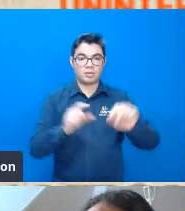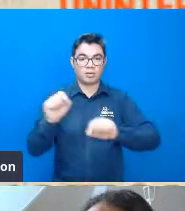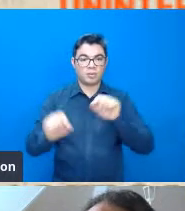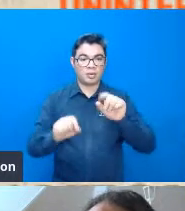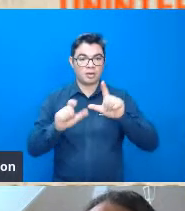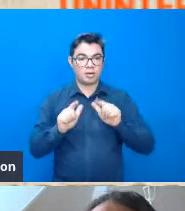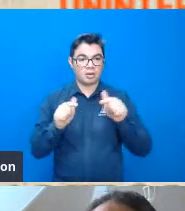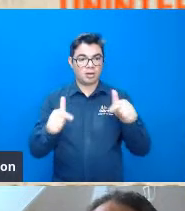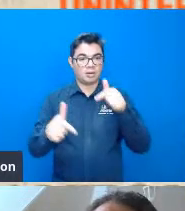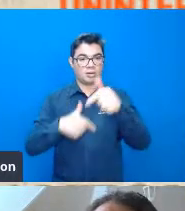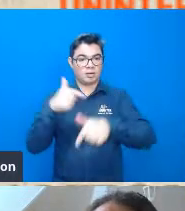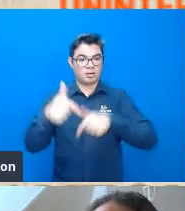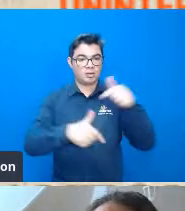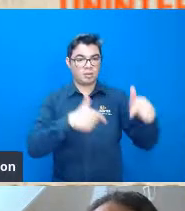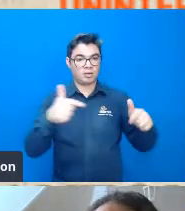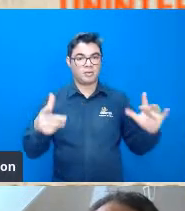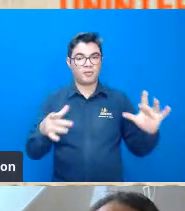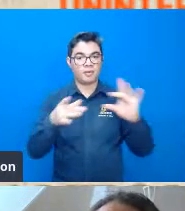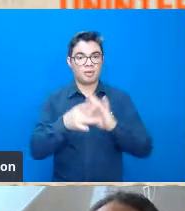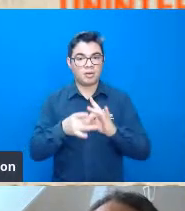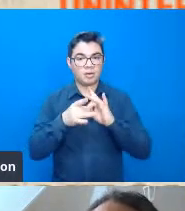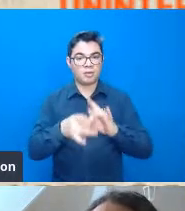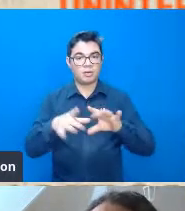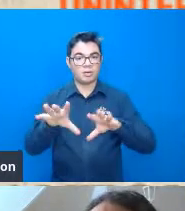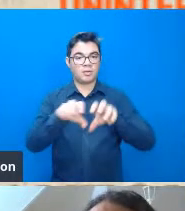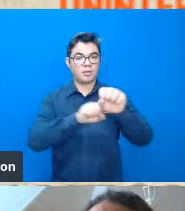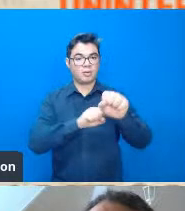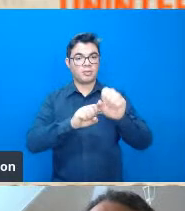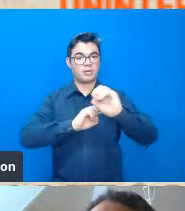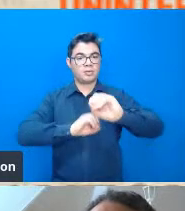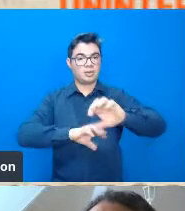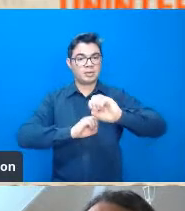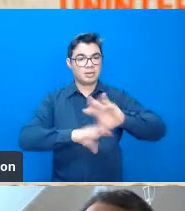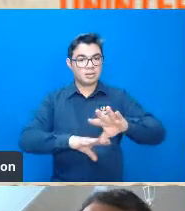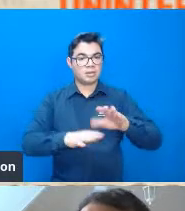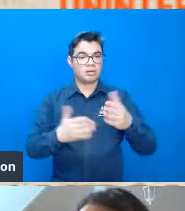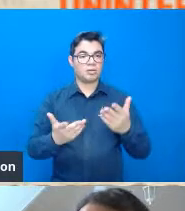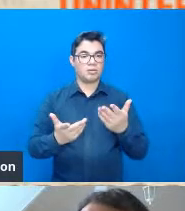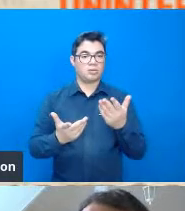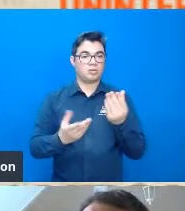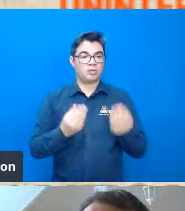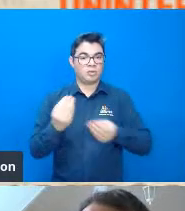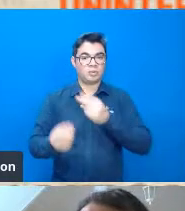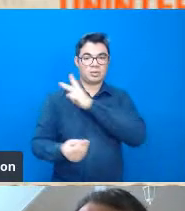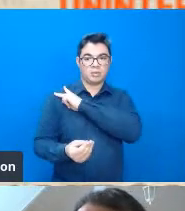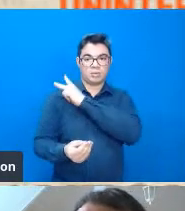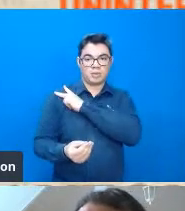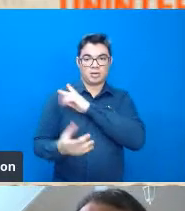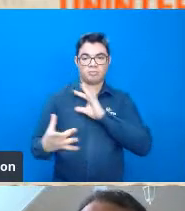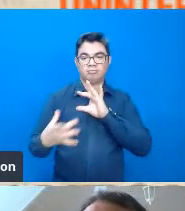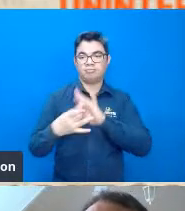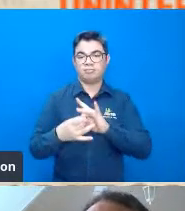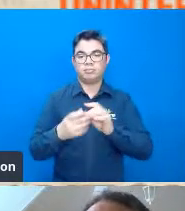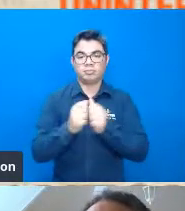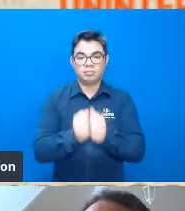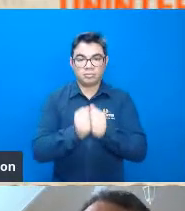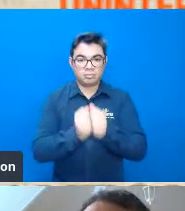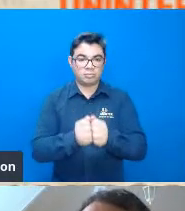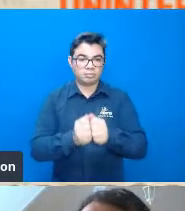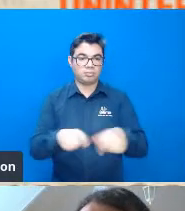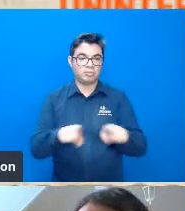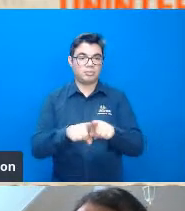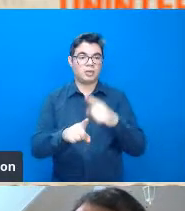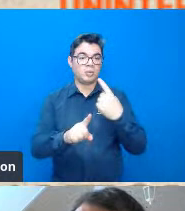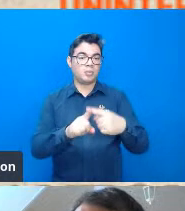ativo o seu vínculo com a formação do ensino no ensino médio né na rede de ensino porque